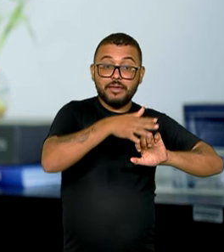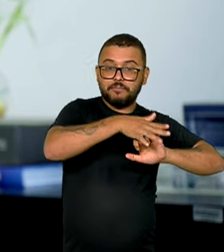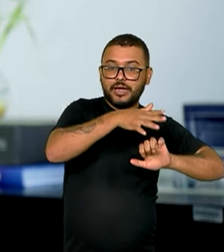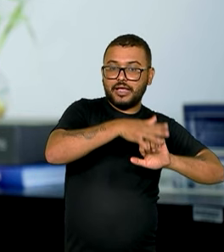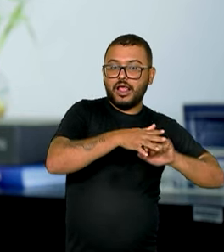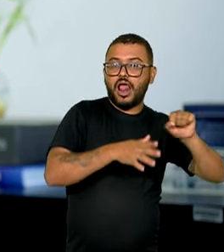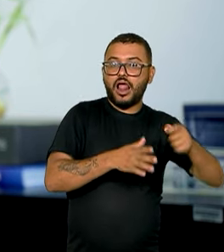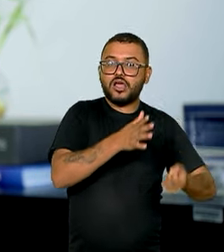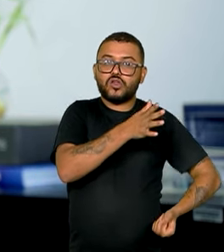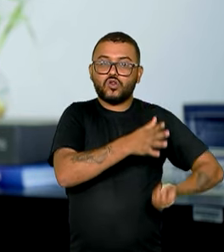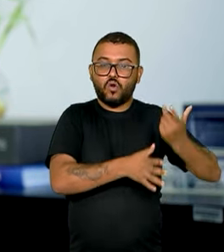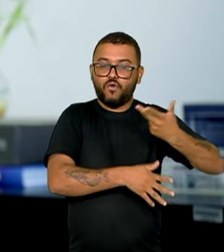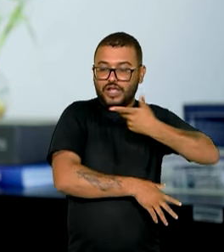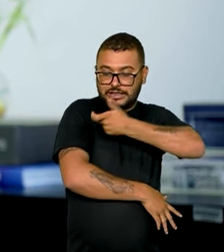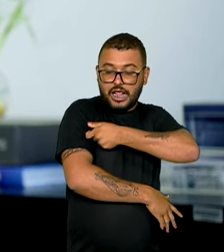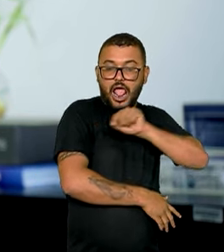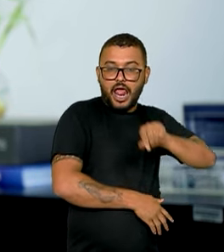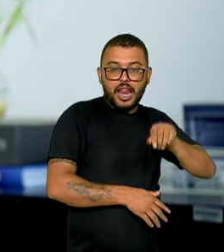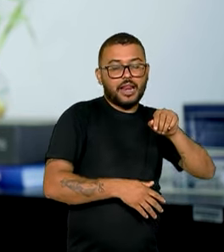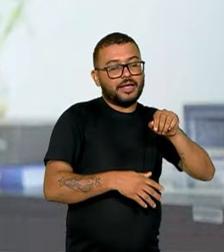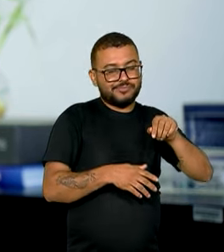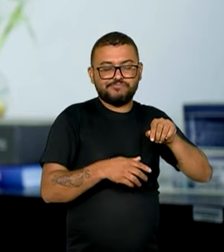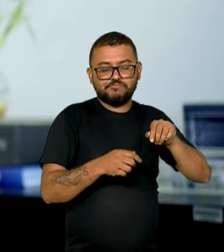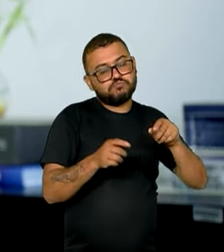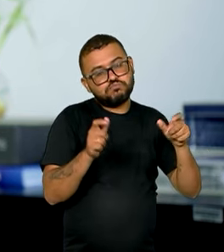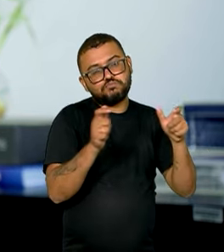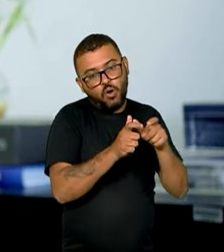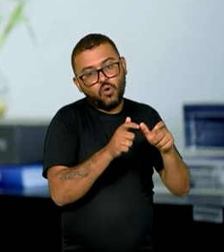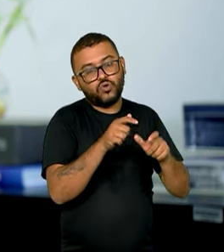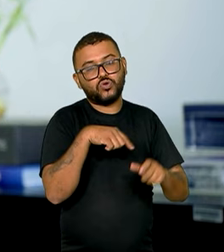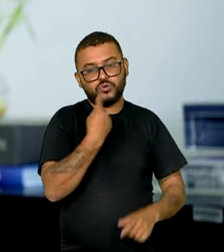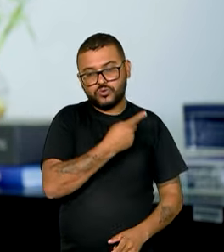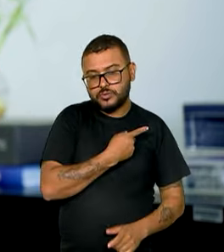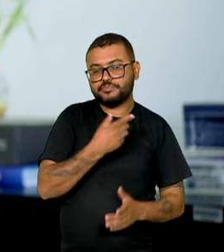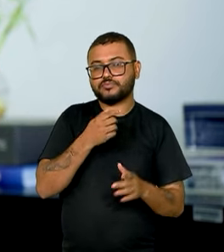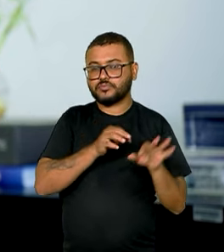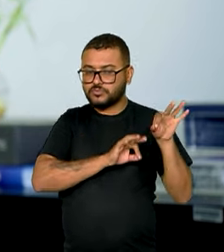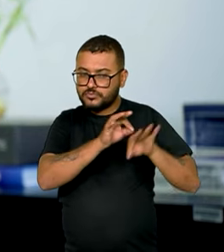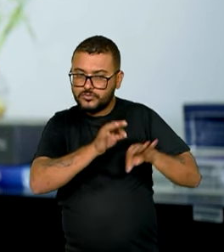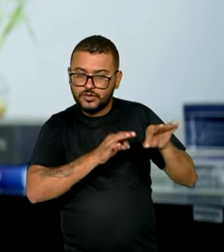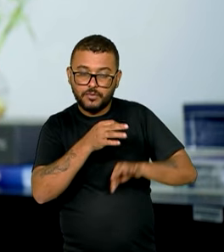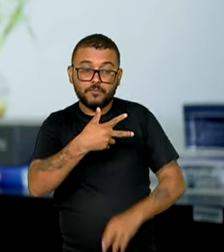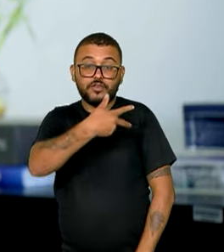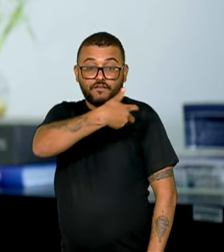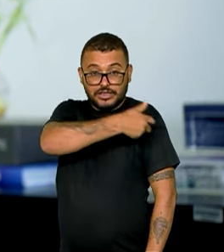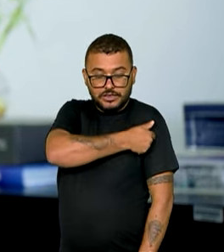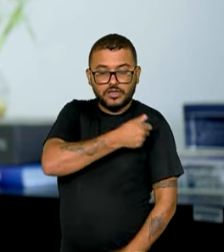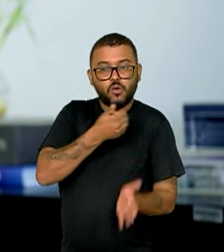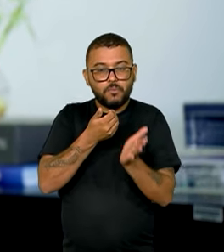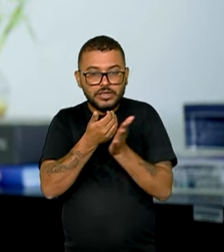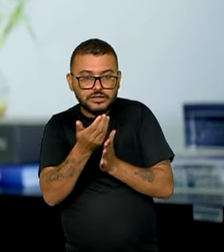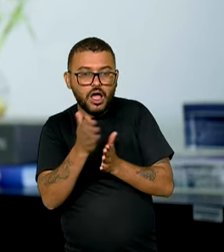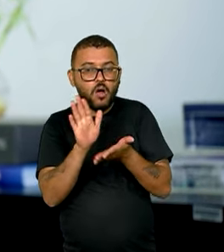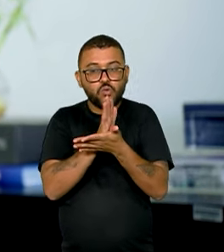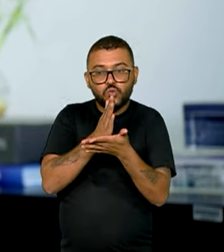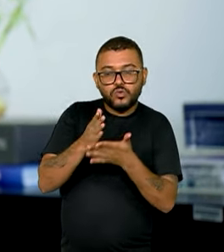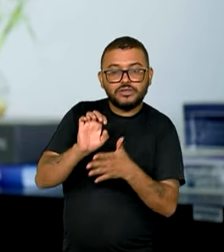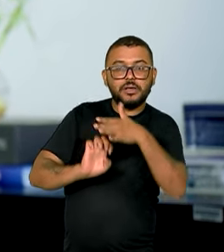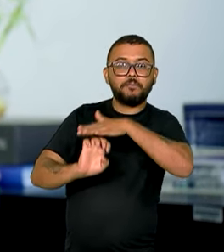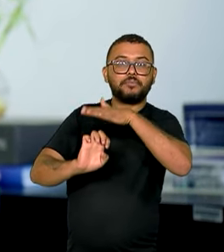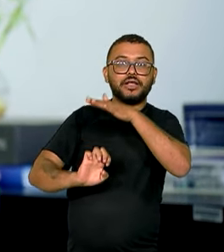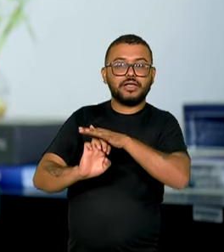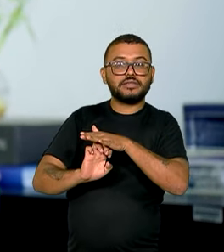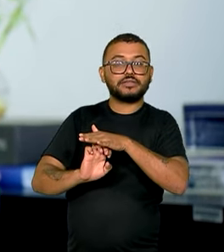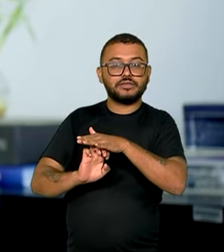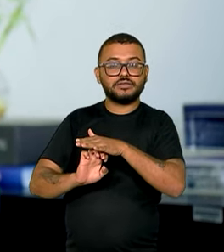que inovou nessa vacina é pequena. Nós estamos adquirindo todas as vacinas, além daquelas que a empresa estava usando